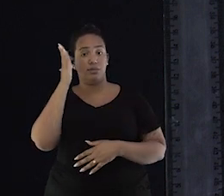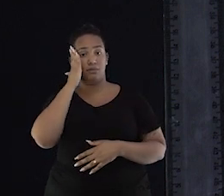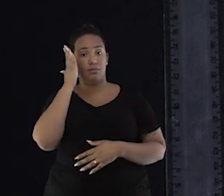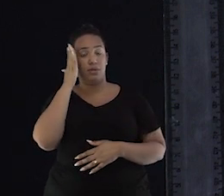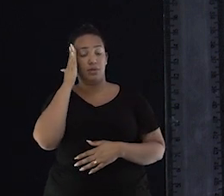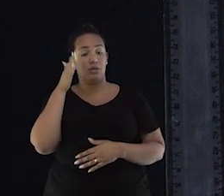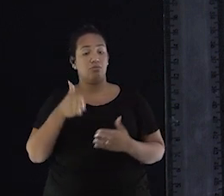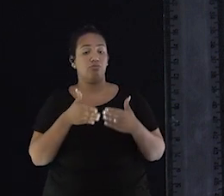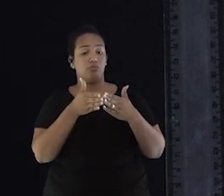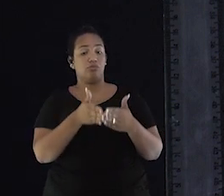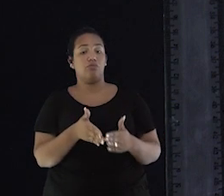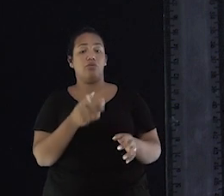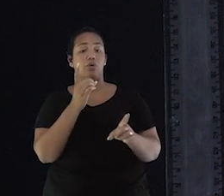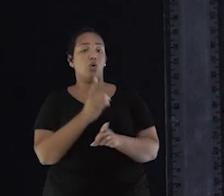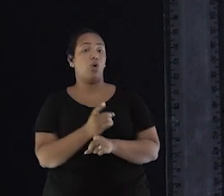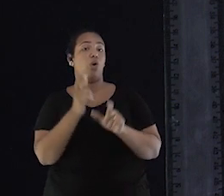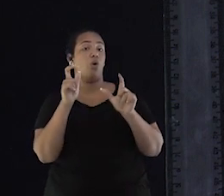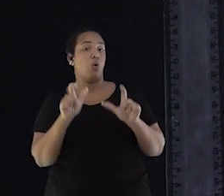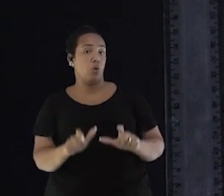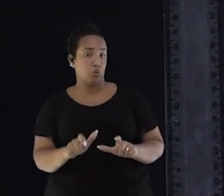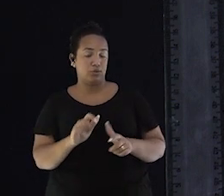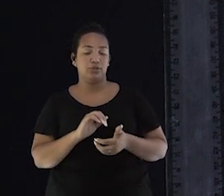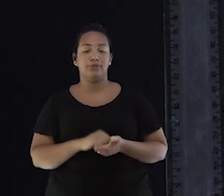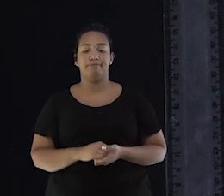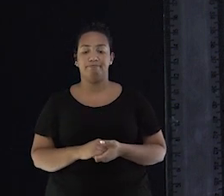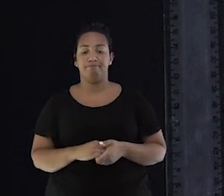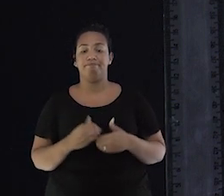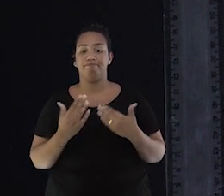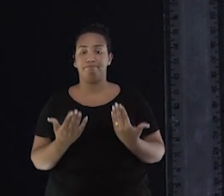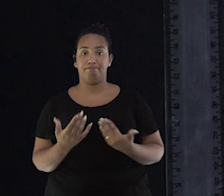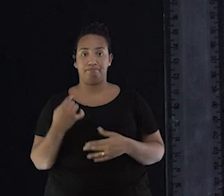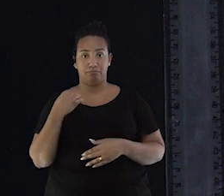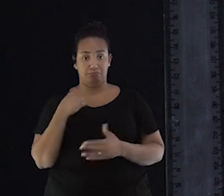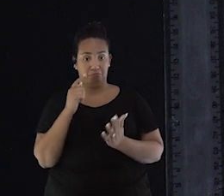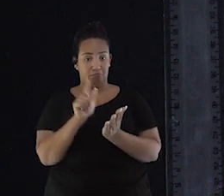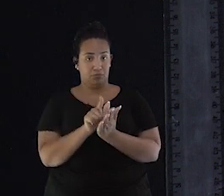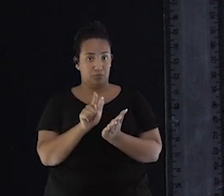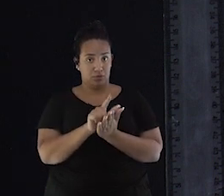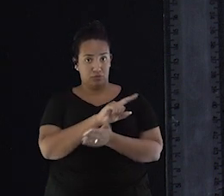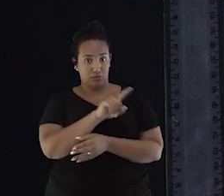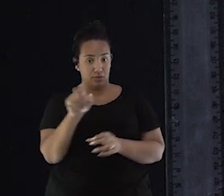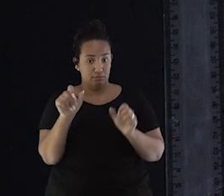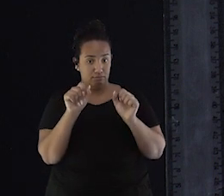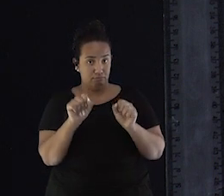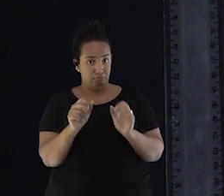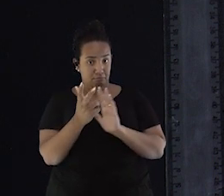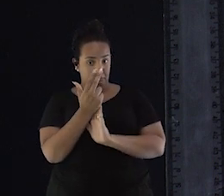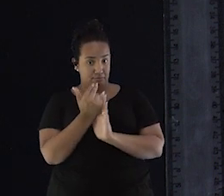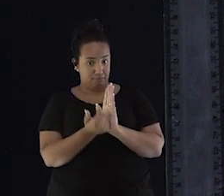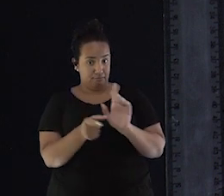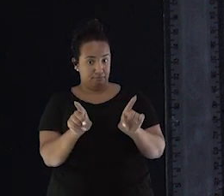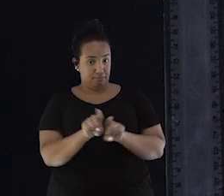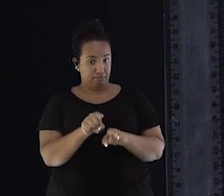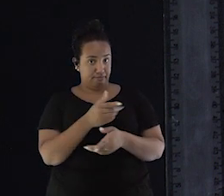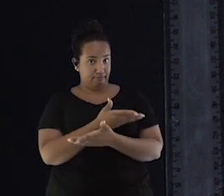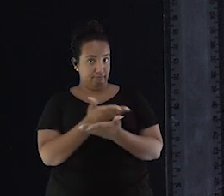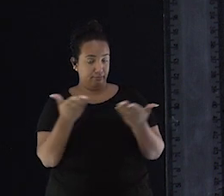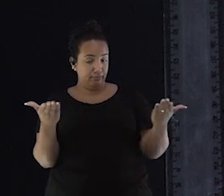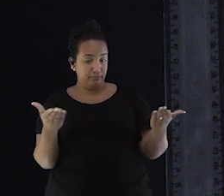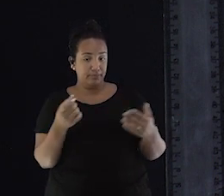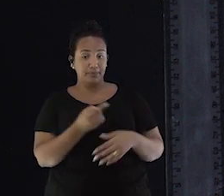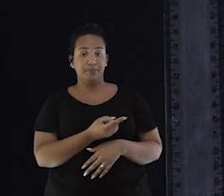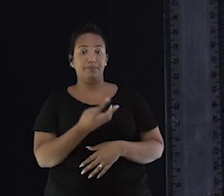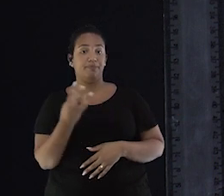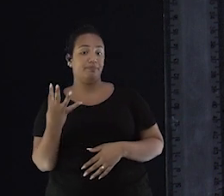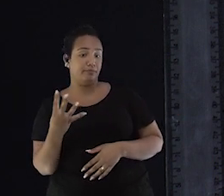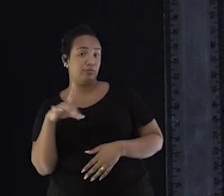estar. E para facilitar, eu trouxe aqui na folha que você pode desenhar na sua também, a quantidade de navios